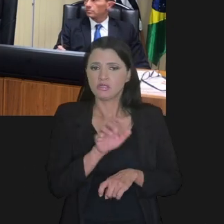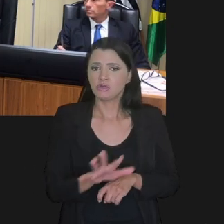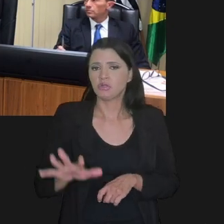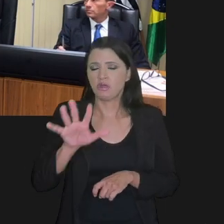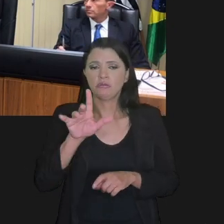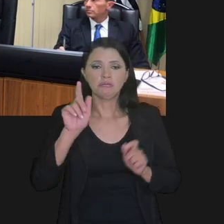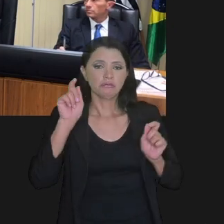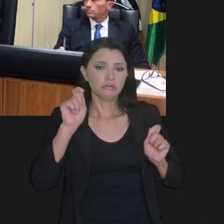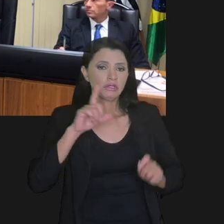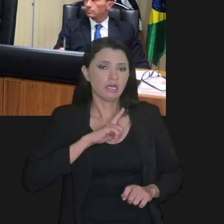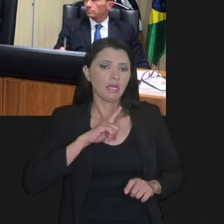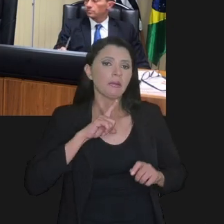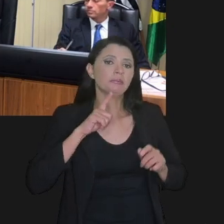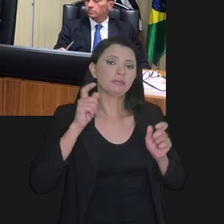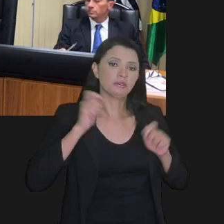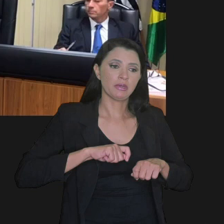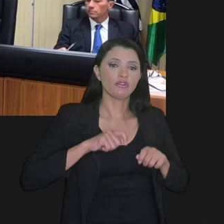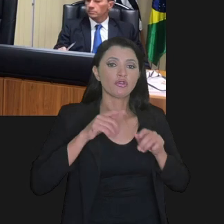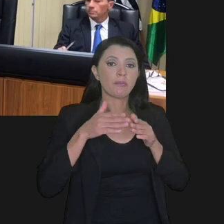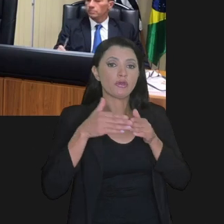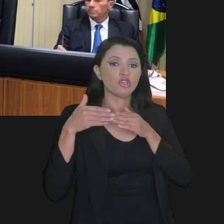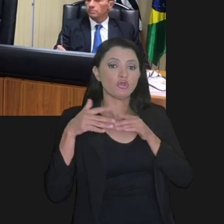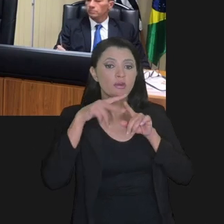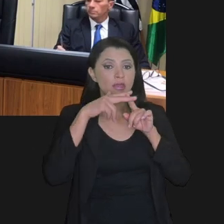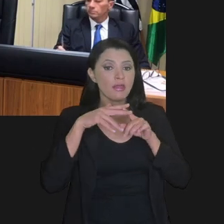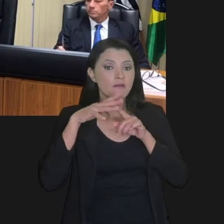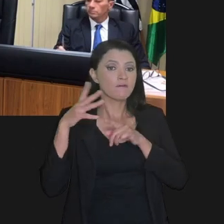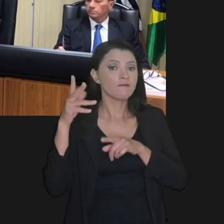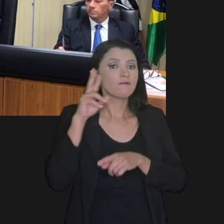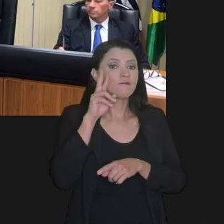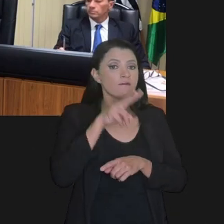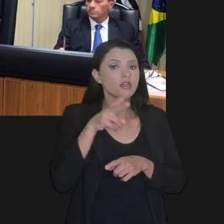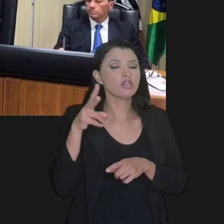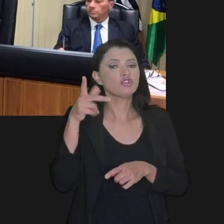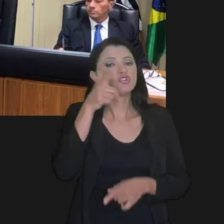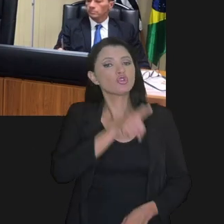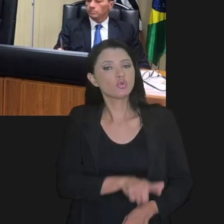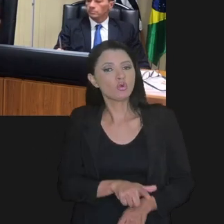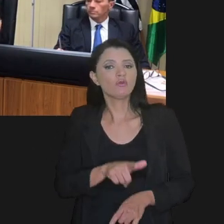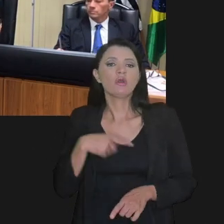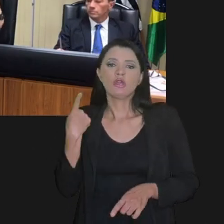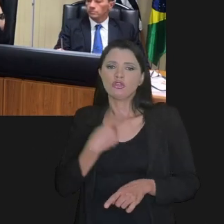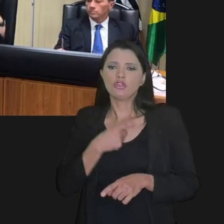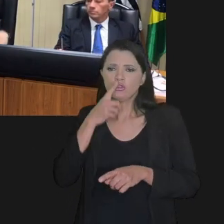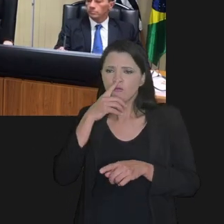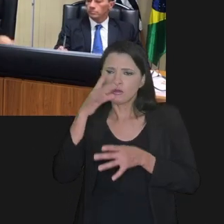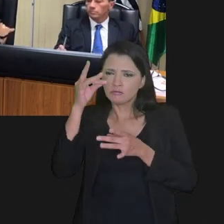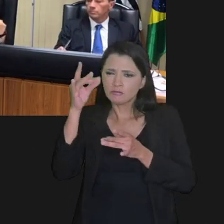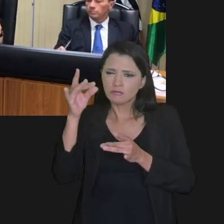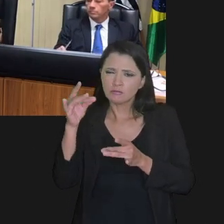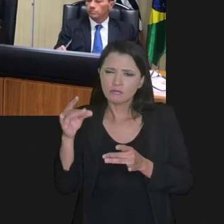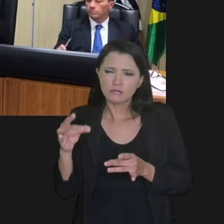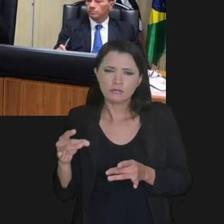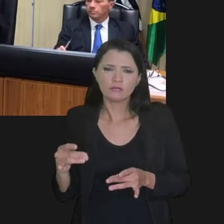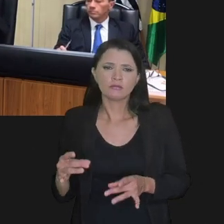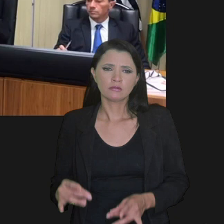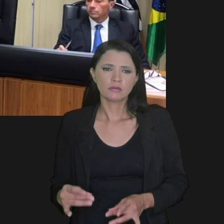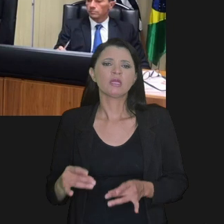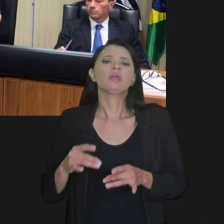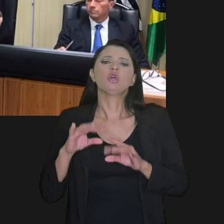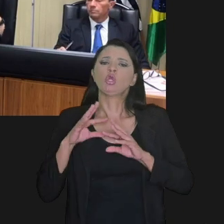dada pela Fazenda Nacional. Existe a possibilidade de um pedido de revisão e aí, realmente, a gente vai descer a fundo